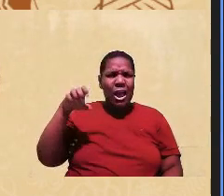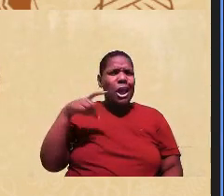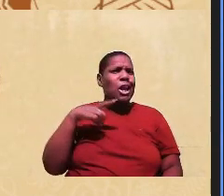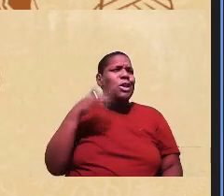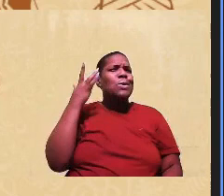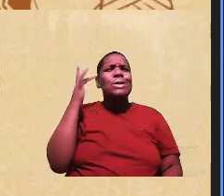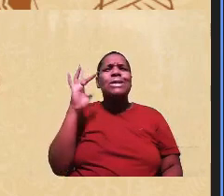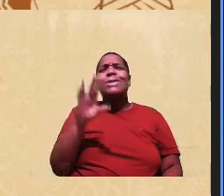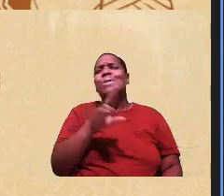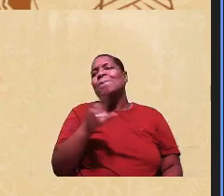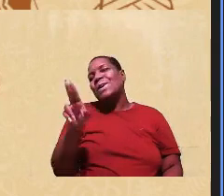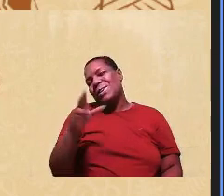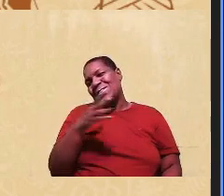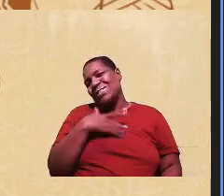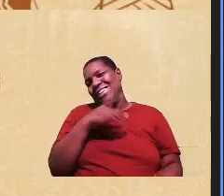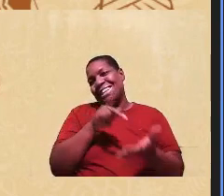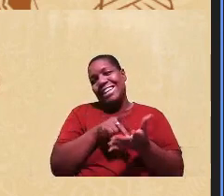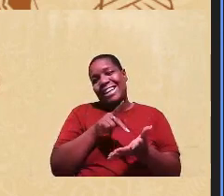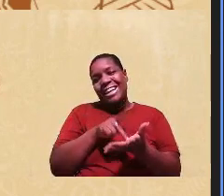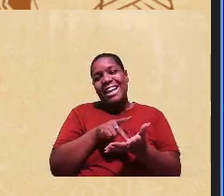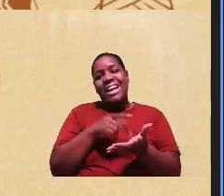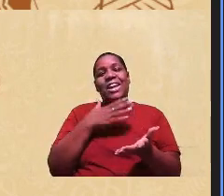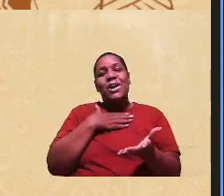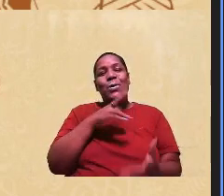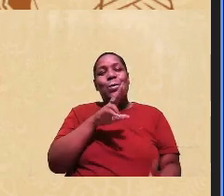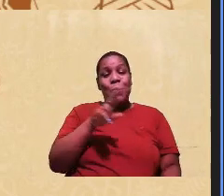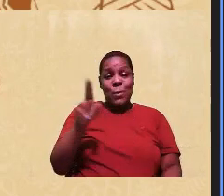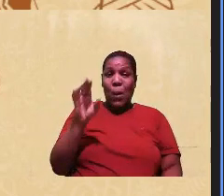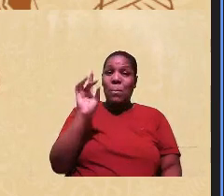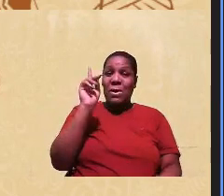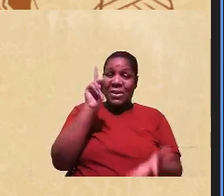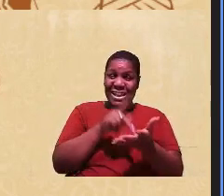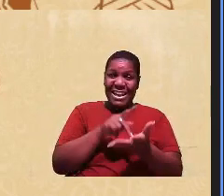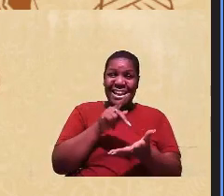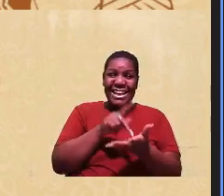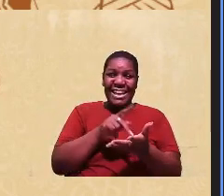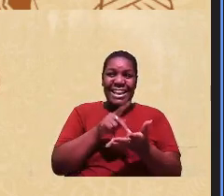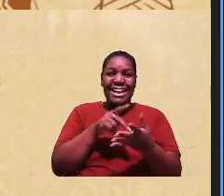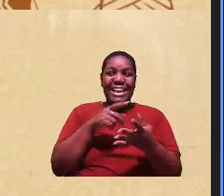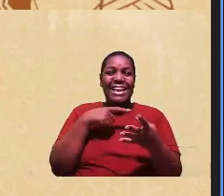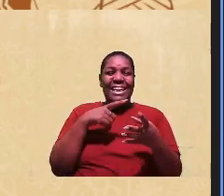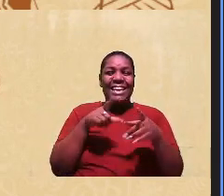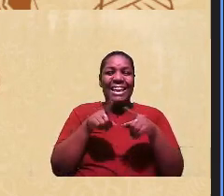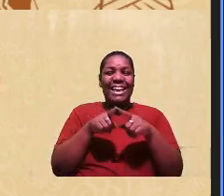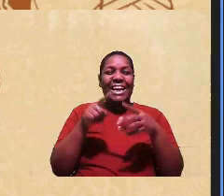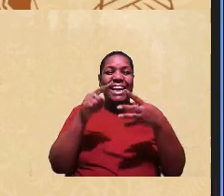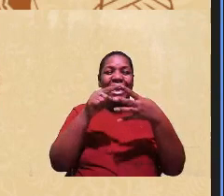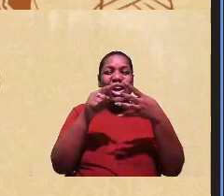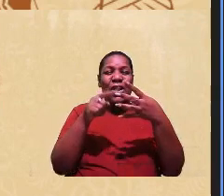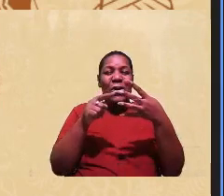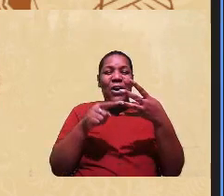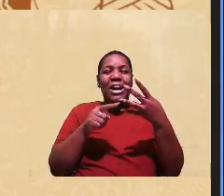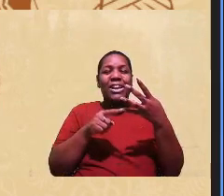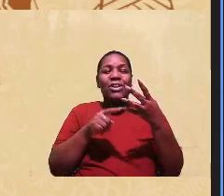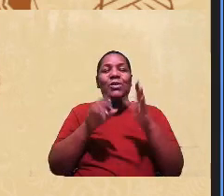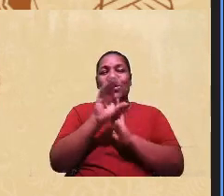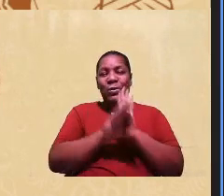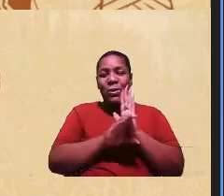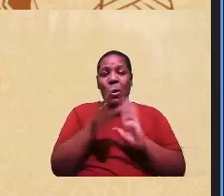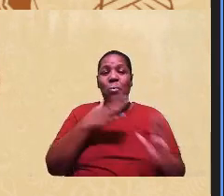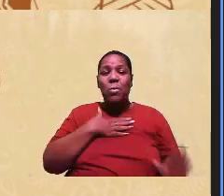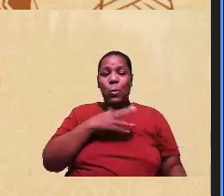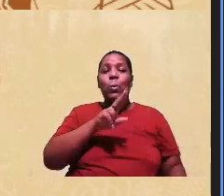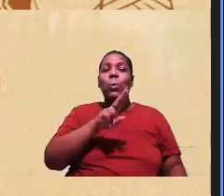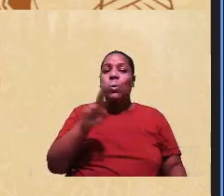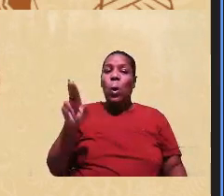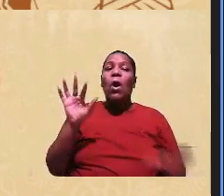peguei, Eliane. Mas o meu nome é original, tem quatro no currículo látis, né, gente? Mas então, meu nome de